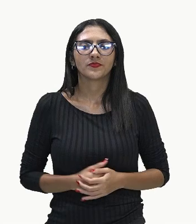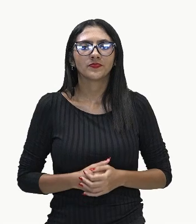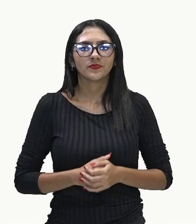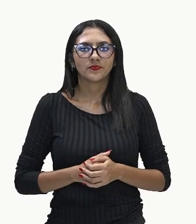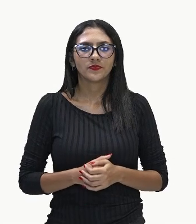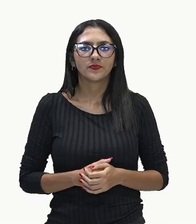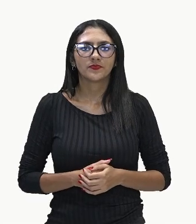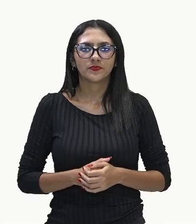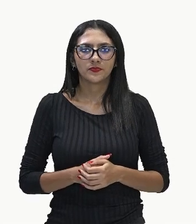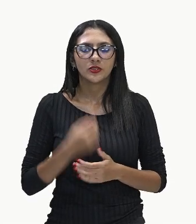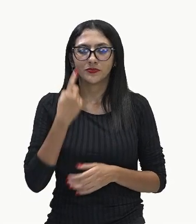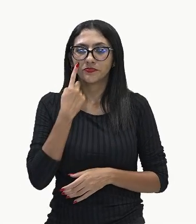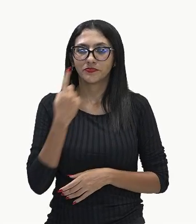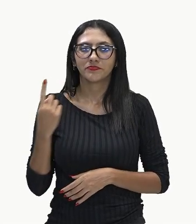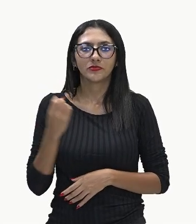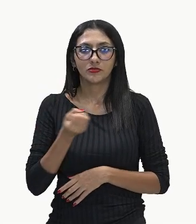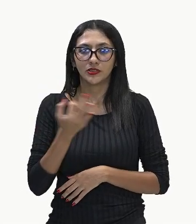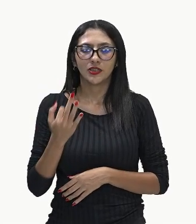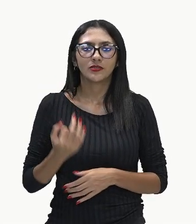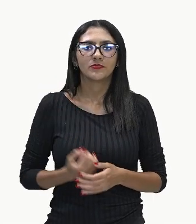quantidadezinha lá que a gente acabou de ver,